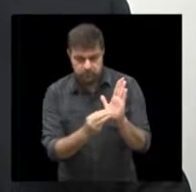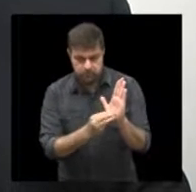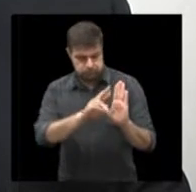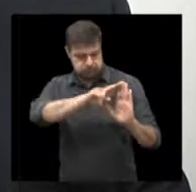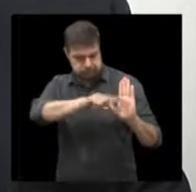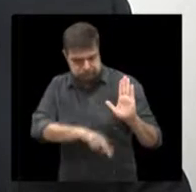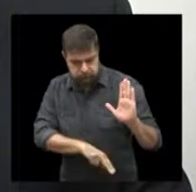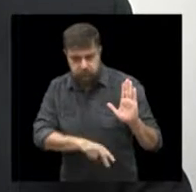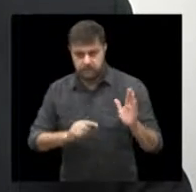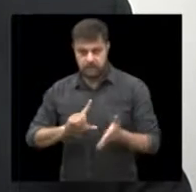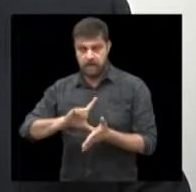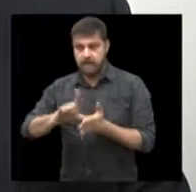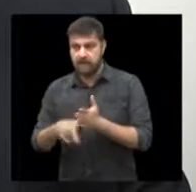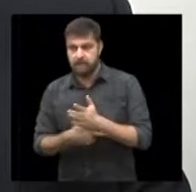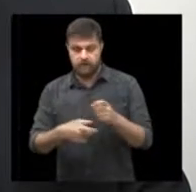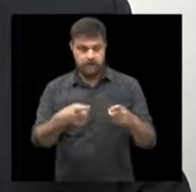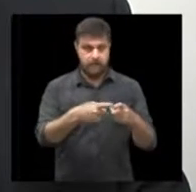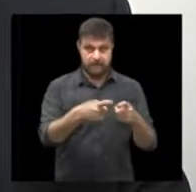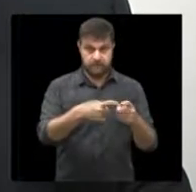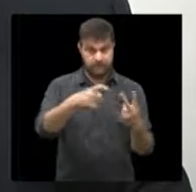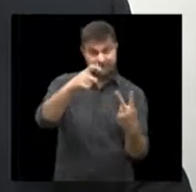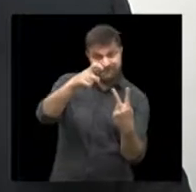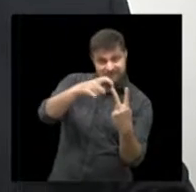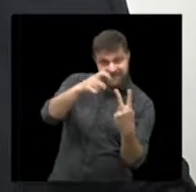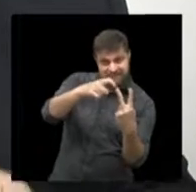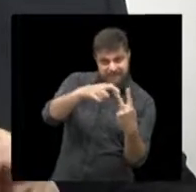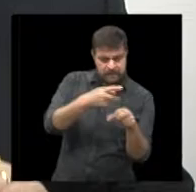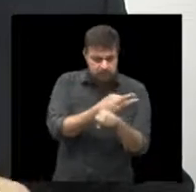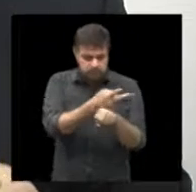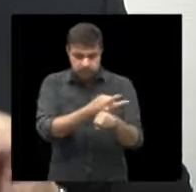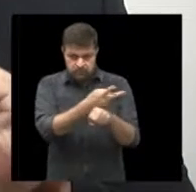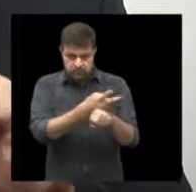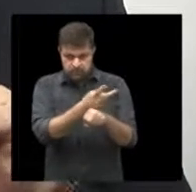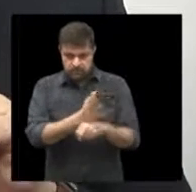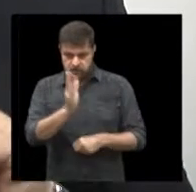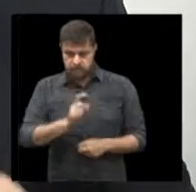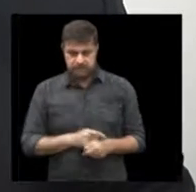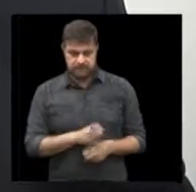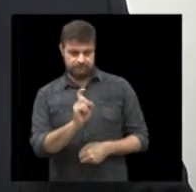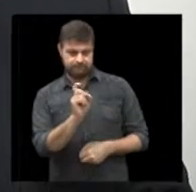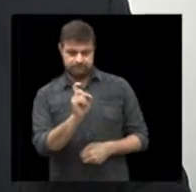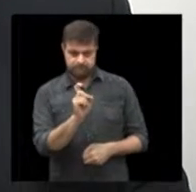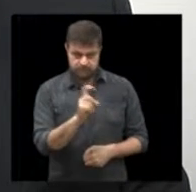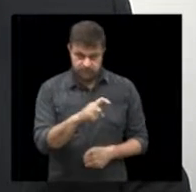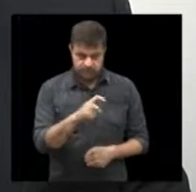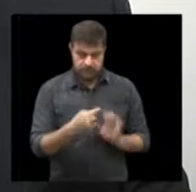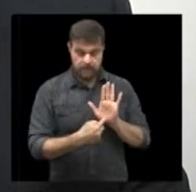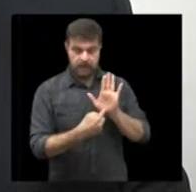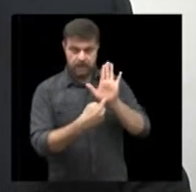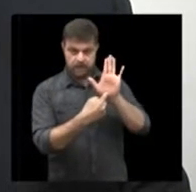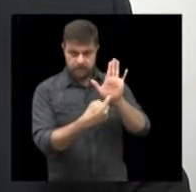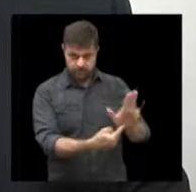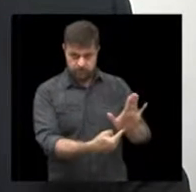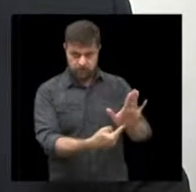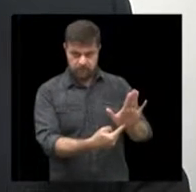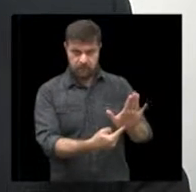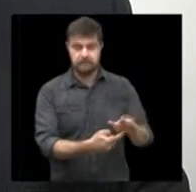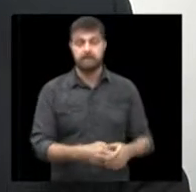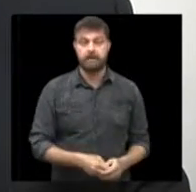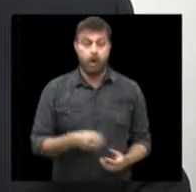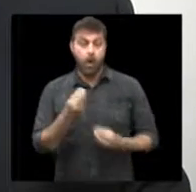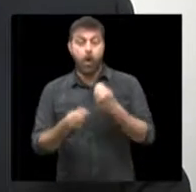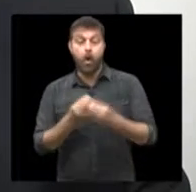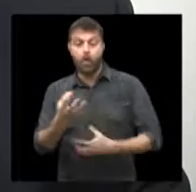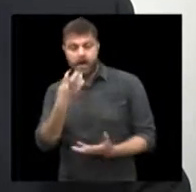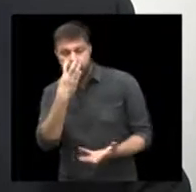procurar aquele determinado médico veterinário ele já vai na entrada clicar e demonstrar para o veterinário